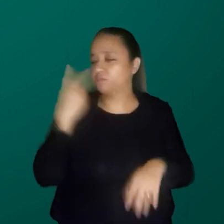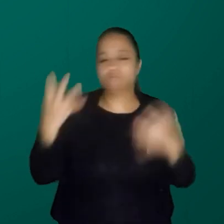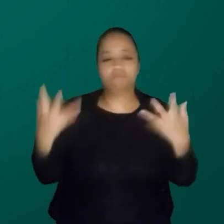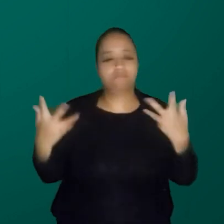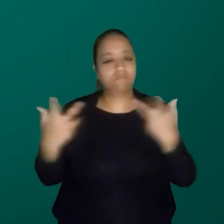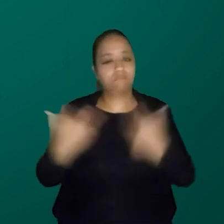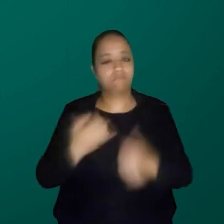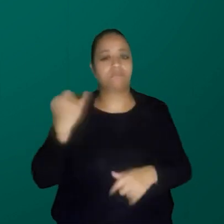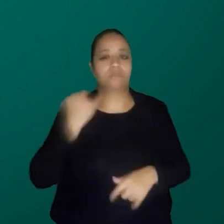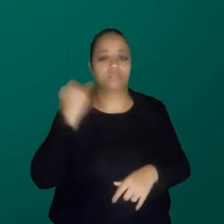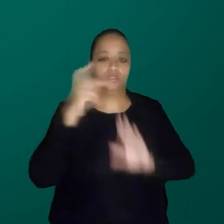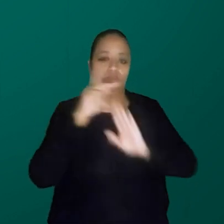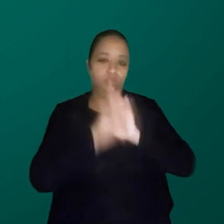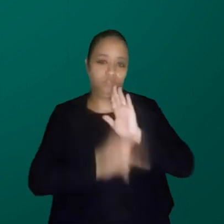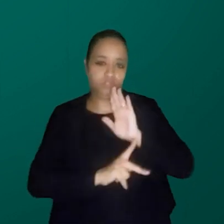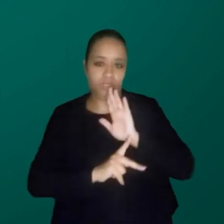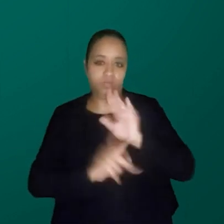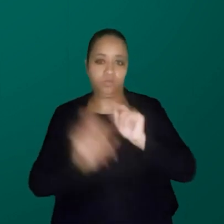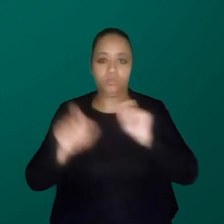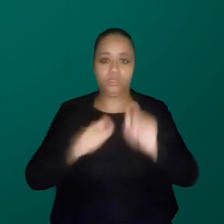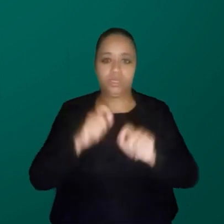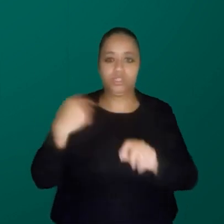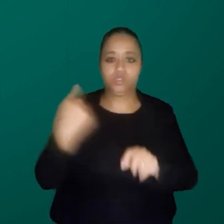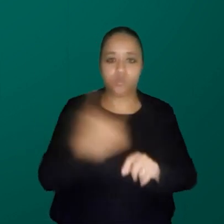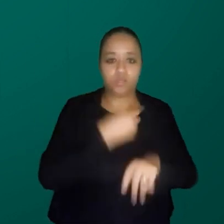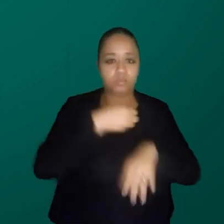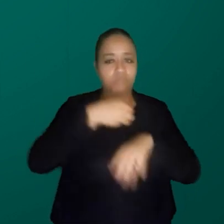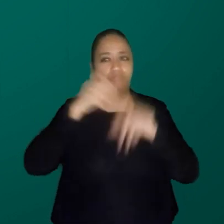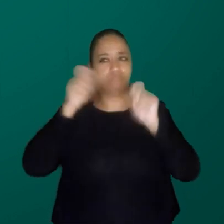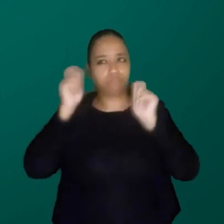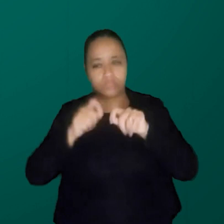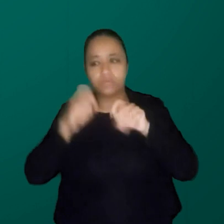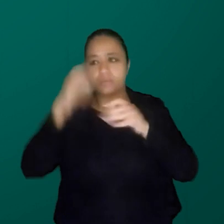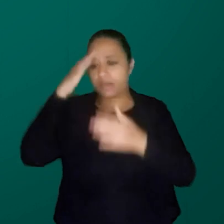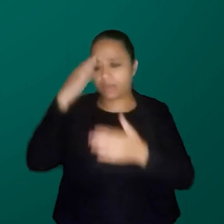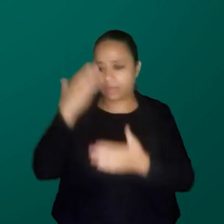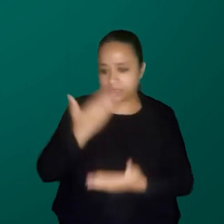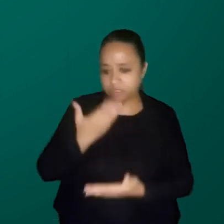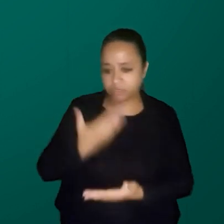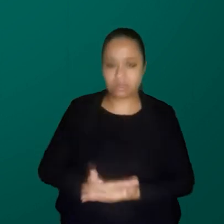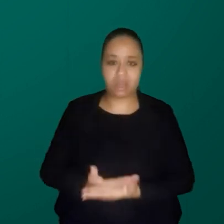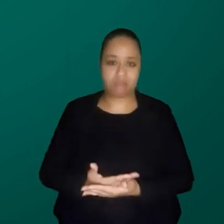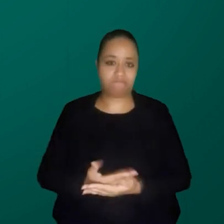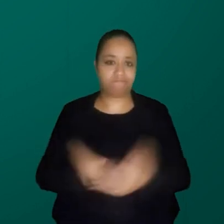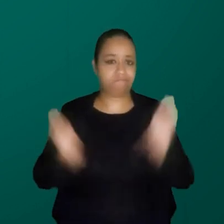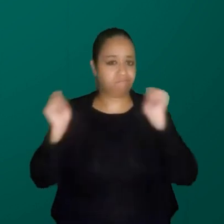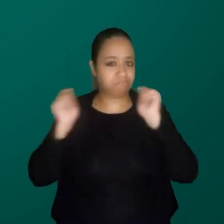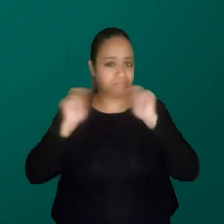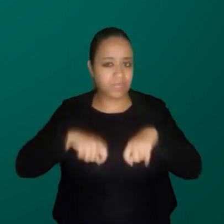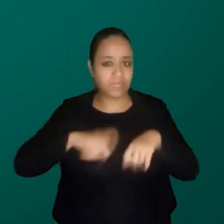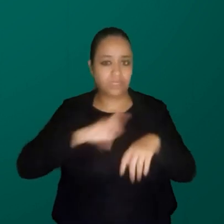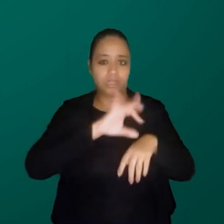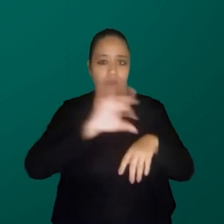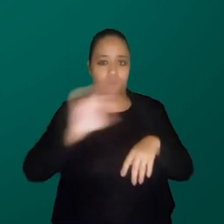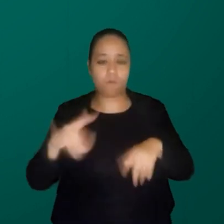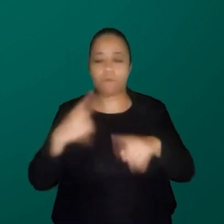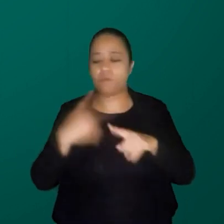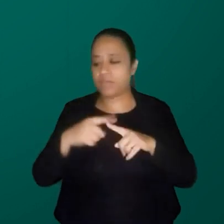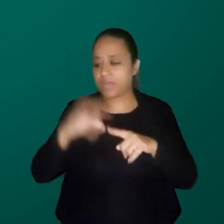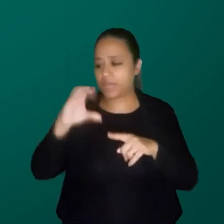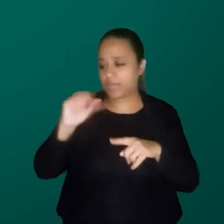substancial do projeto, que a gente passe a acreditar no nosso potencial, porque, como a Katemari